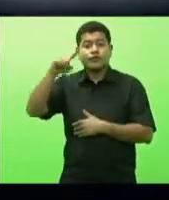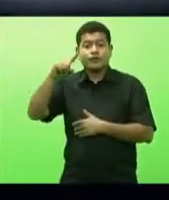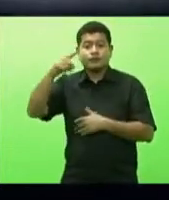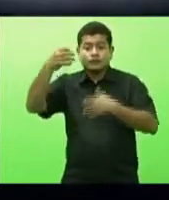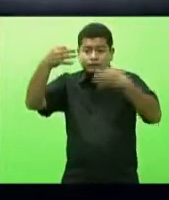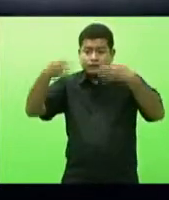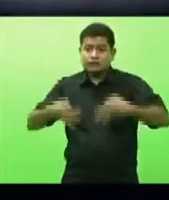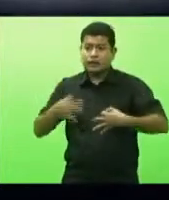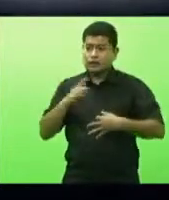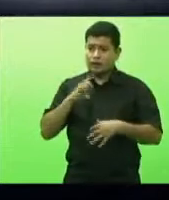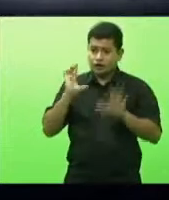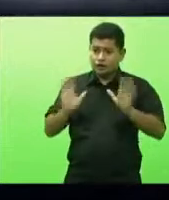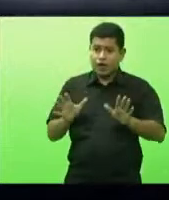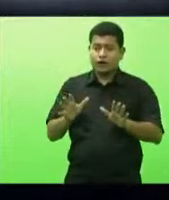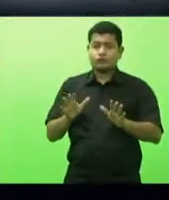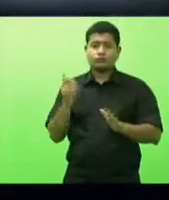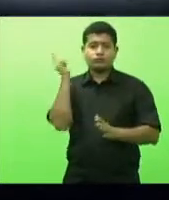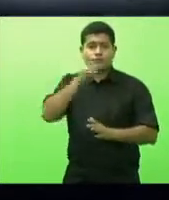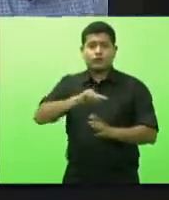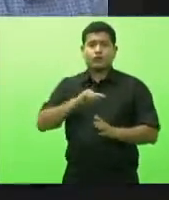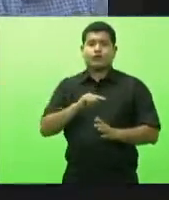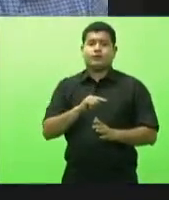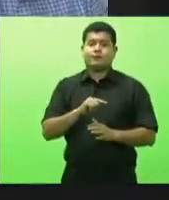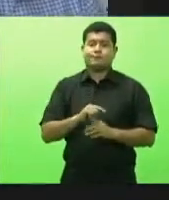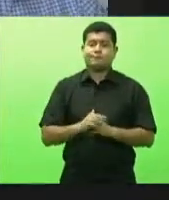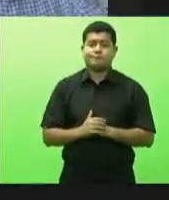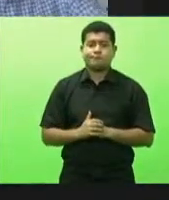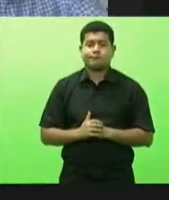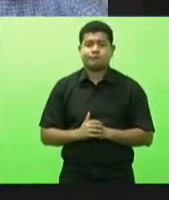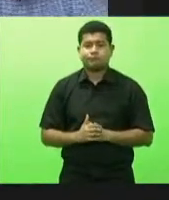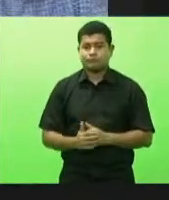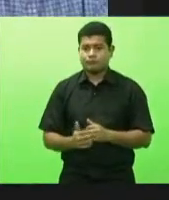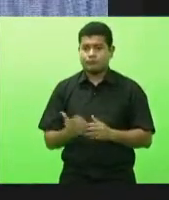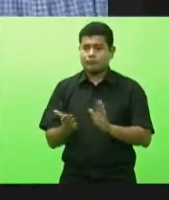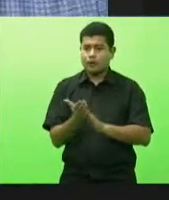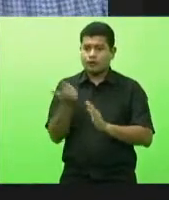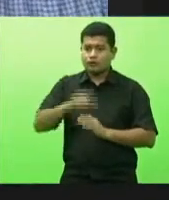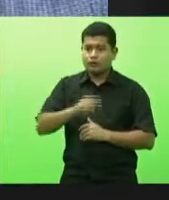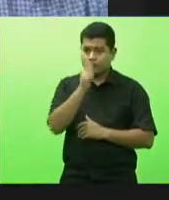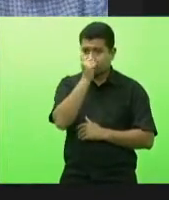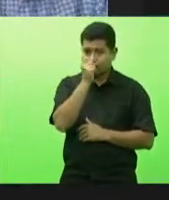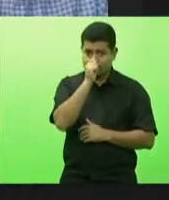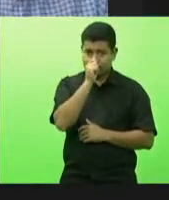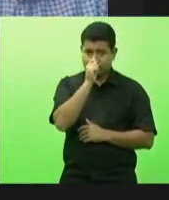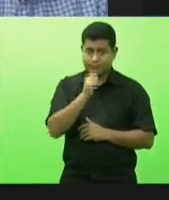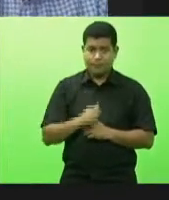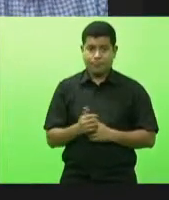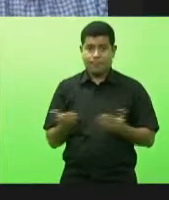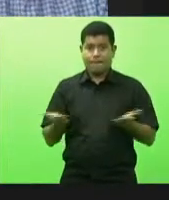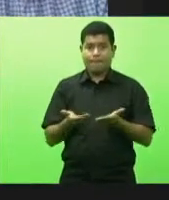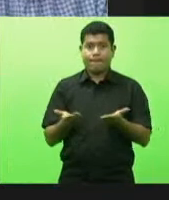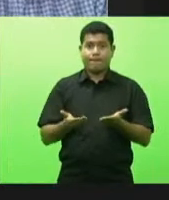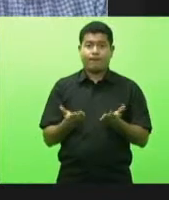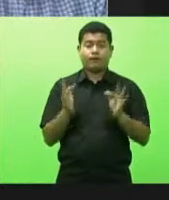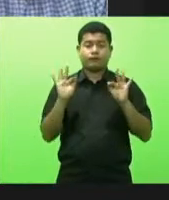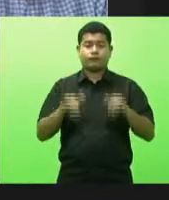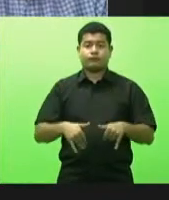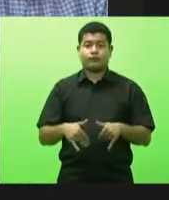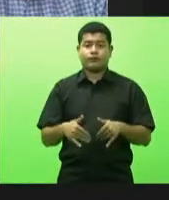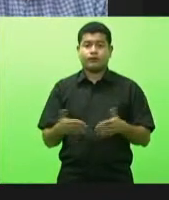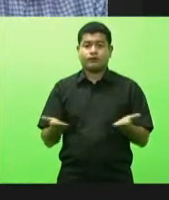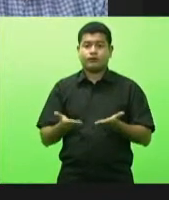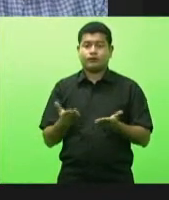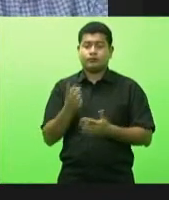ação obrigado deputado e parabéns mais uma vez deputado João Amin obrigado deputado Marços e com a palavra no final desse bloco deputado